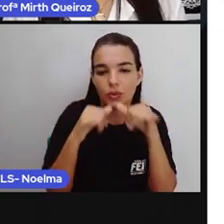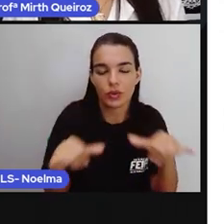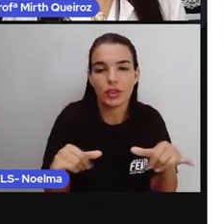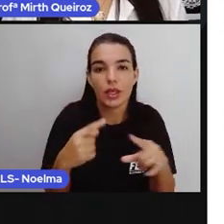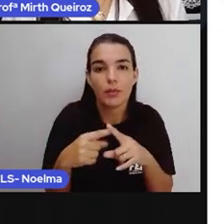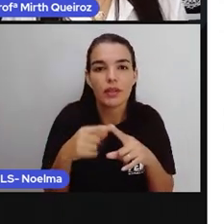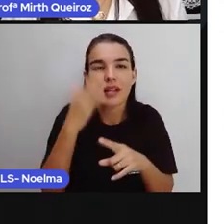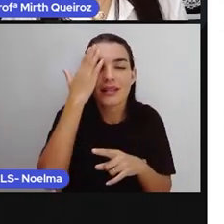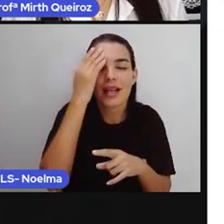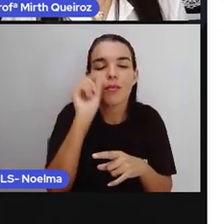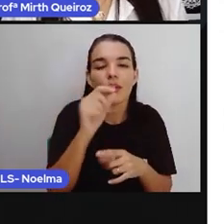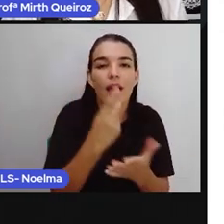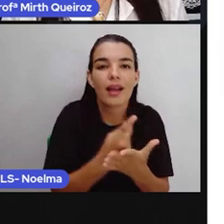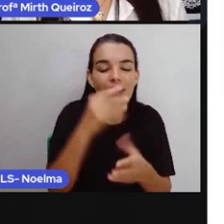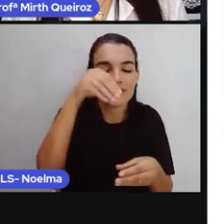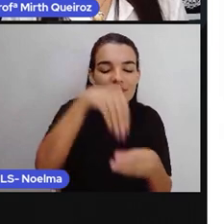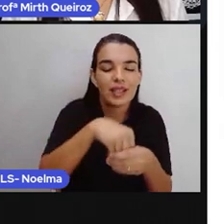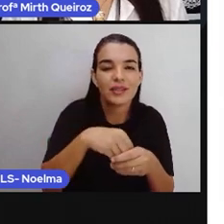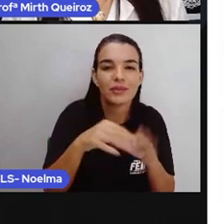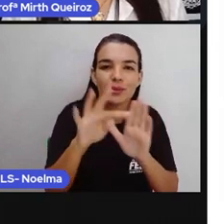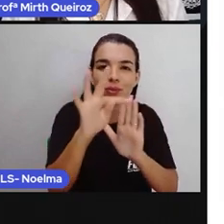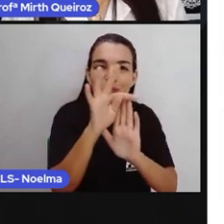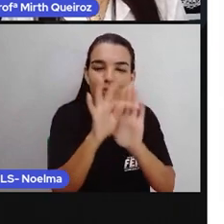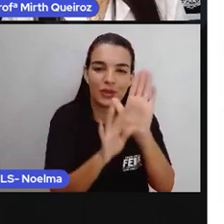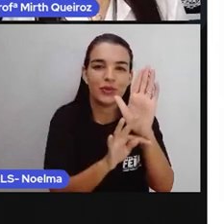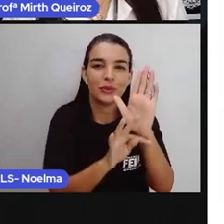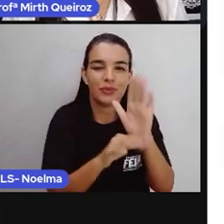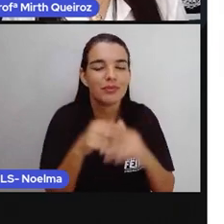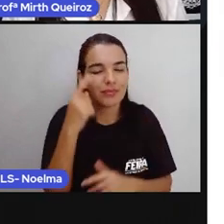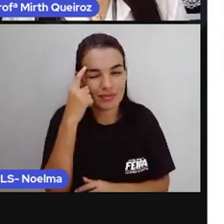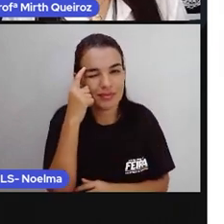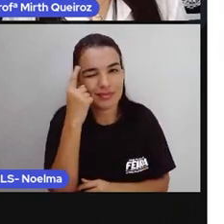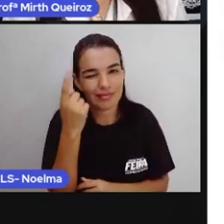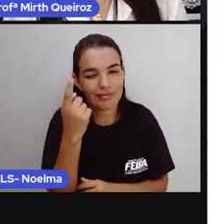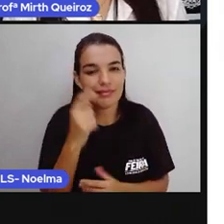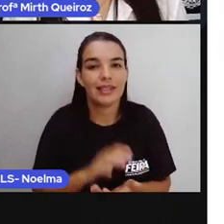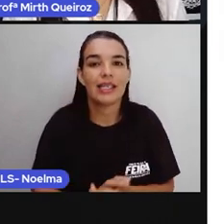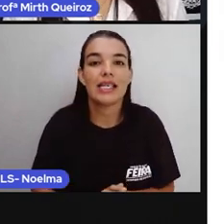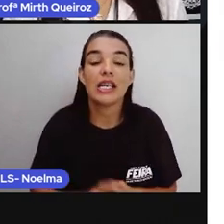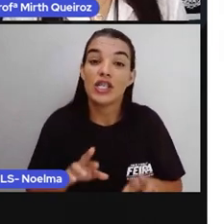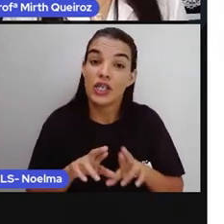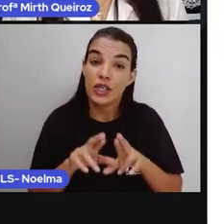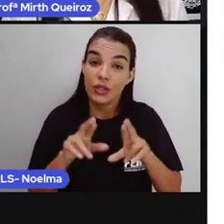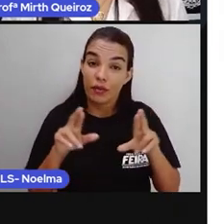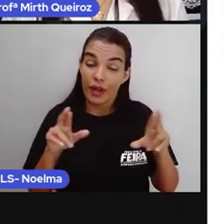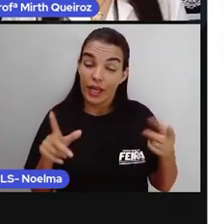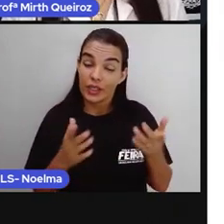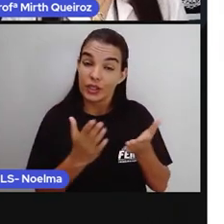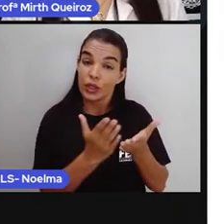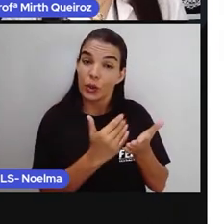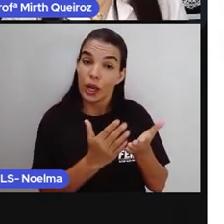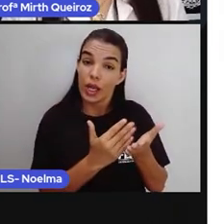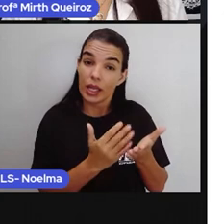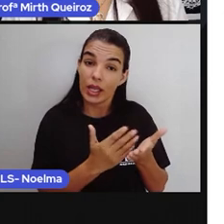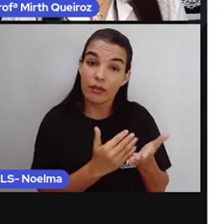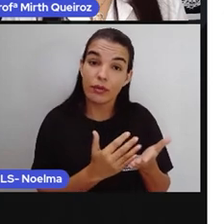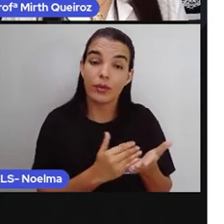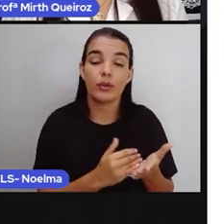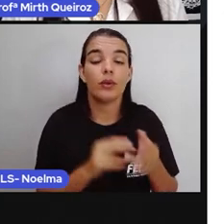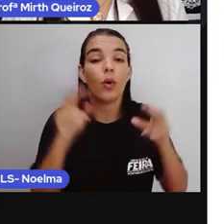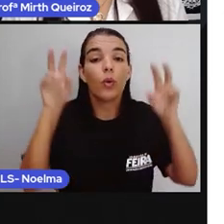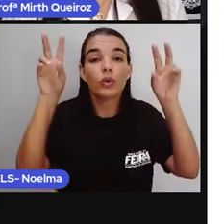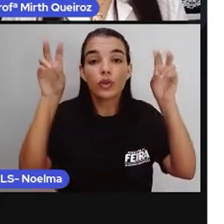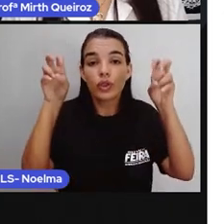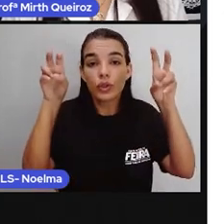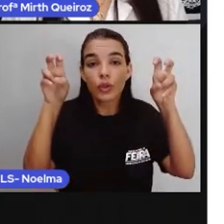ali dentro. Já no caso, quando você escreve um livro, né? Ou quando vocês estão lendo o livro, vocês percebem que o título é só uma forma